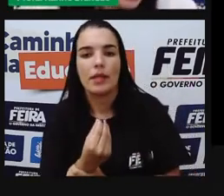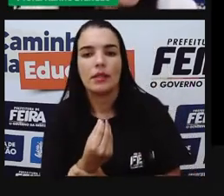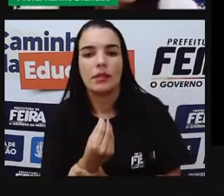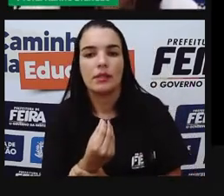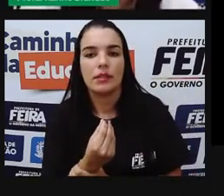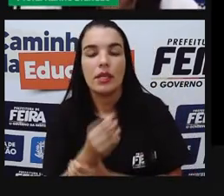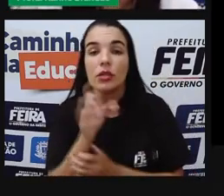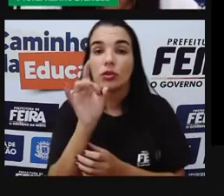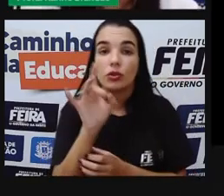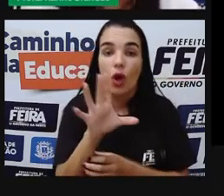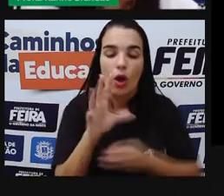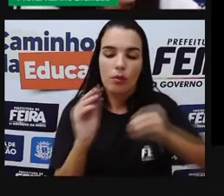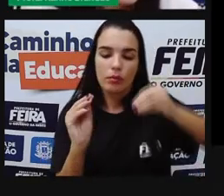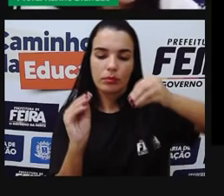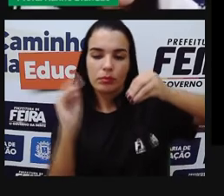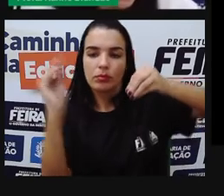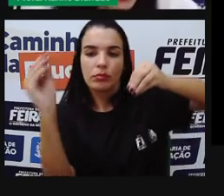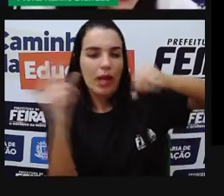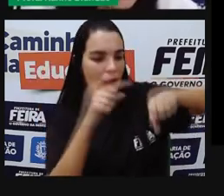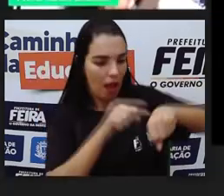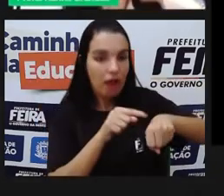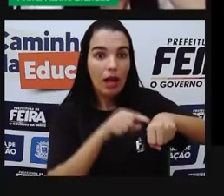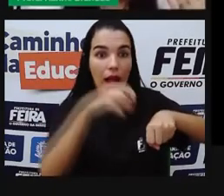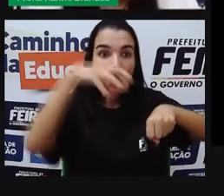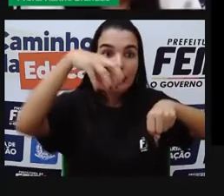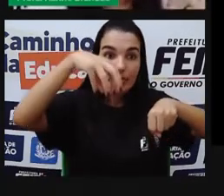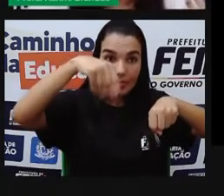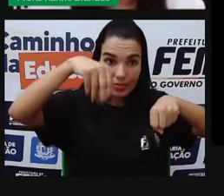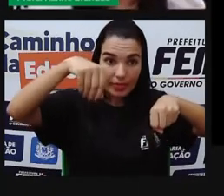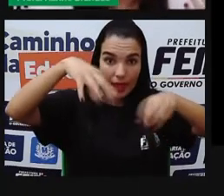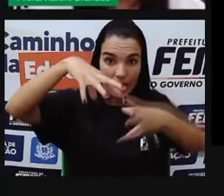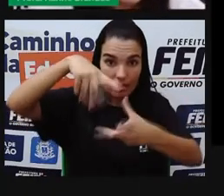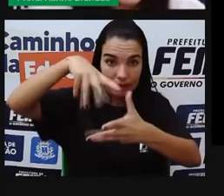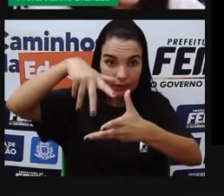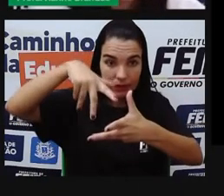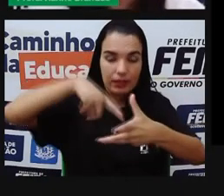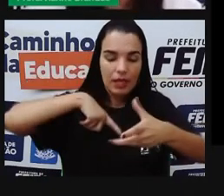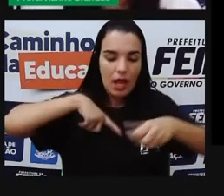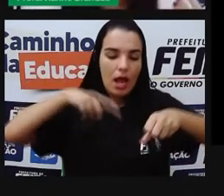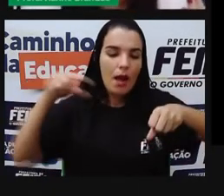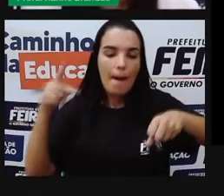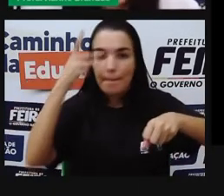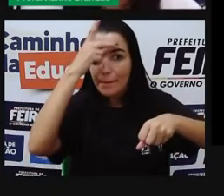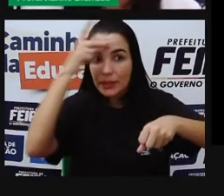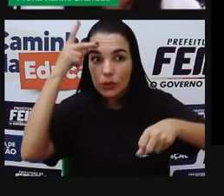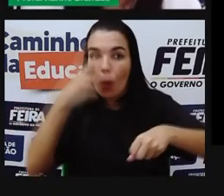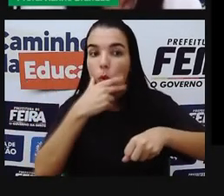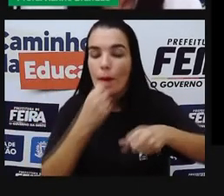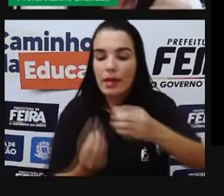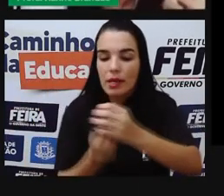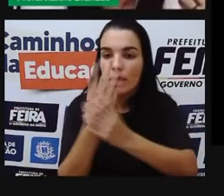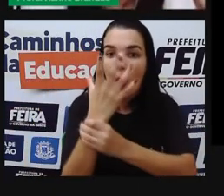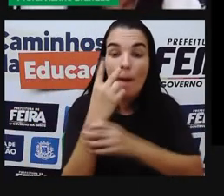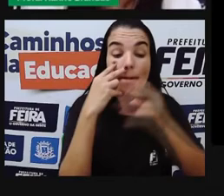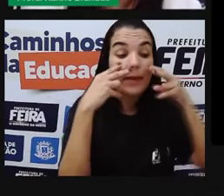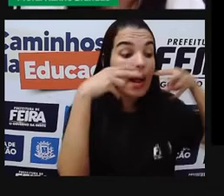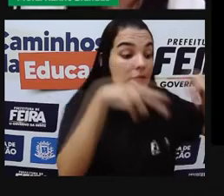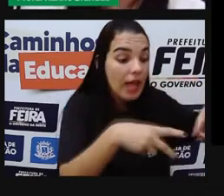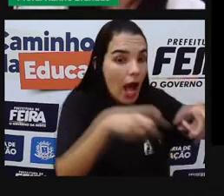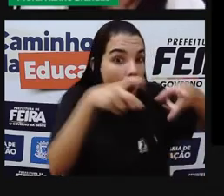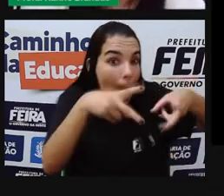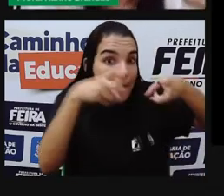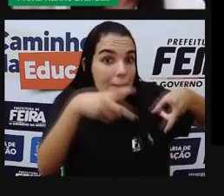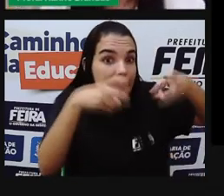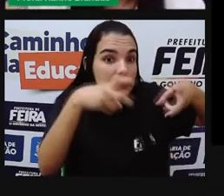caso, do nosso planeta Terra, ok? Existem outros satélites que vão ser enviados para outros